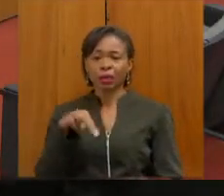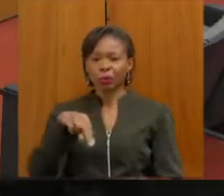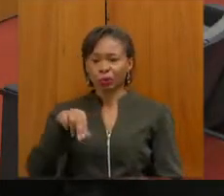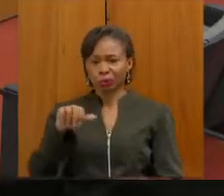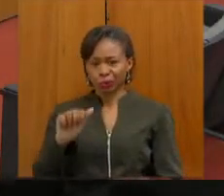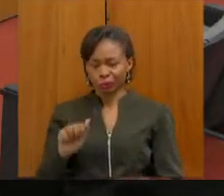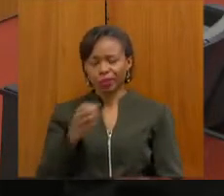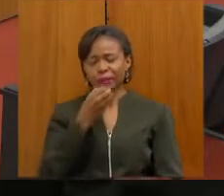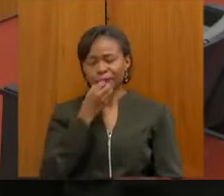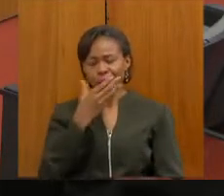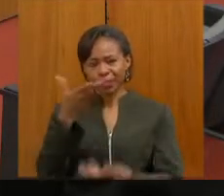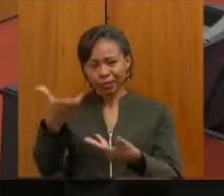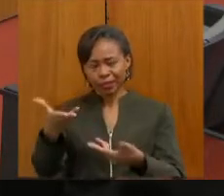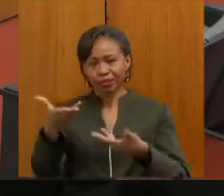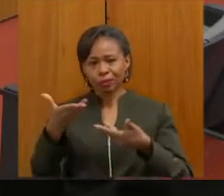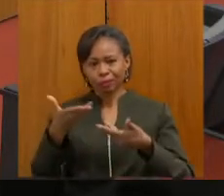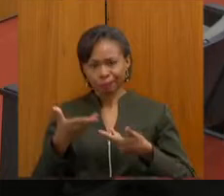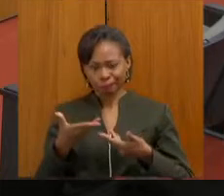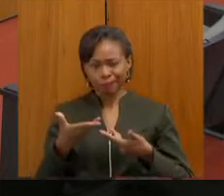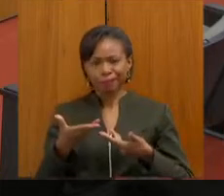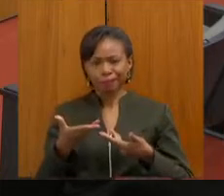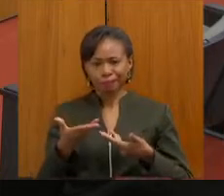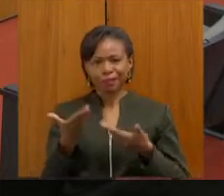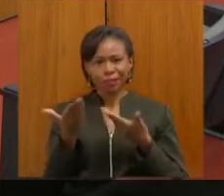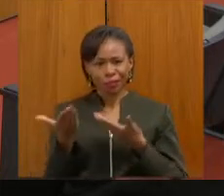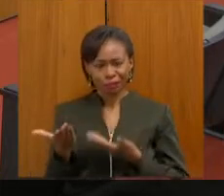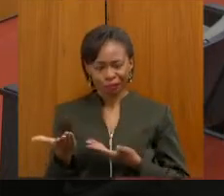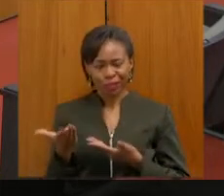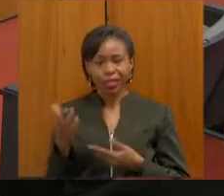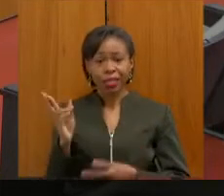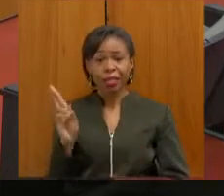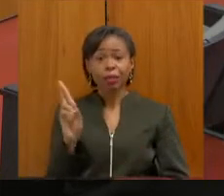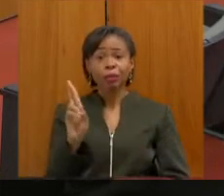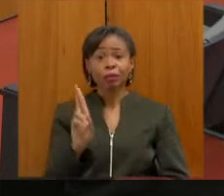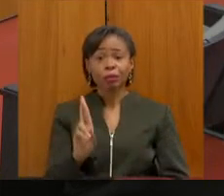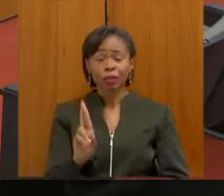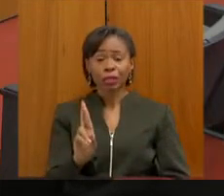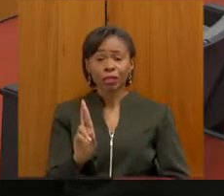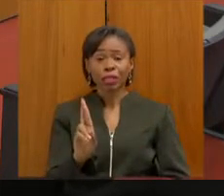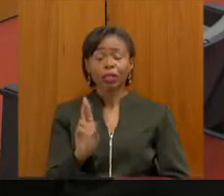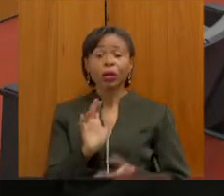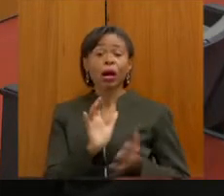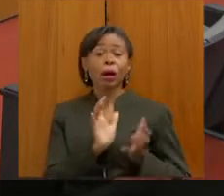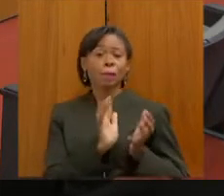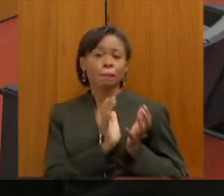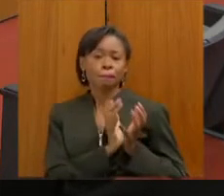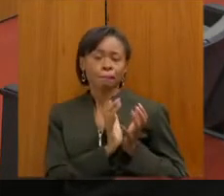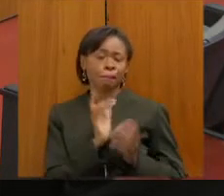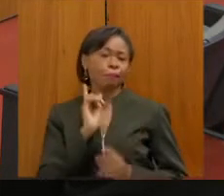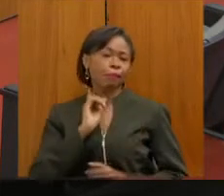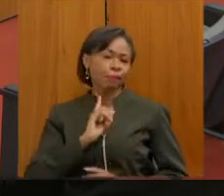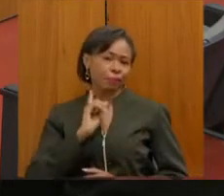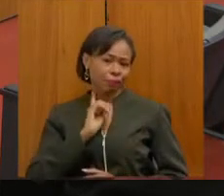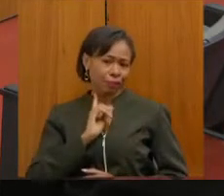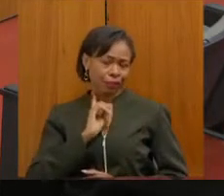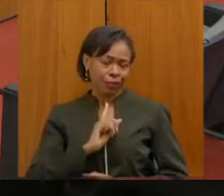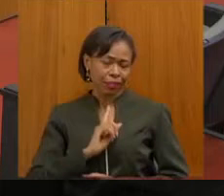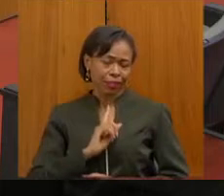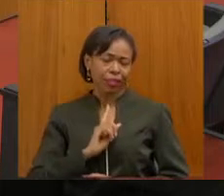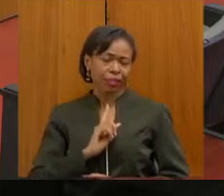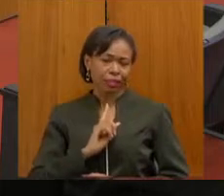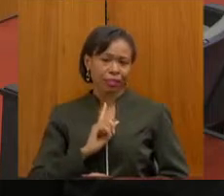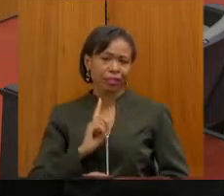neste ato. O Iliane representa aqui as APAIs de Minas Gerais, que estão nos